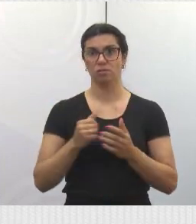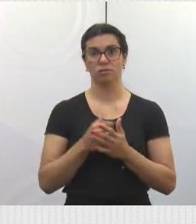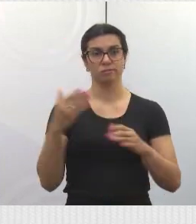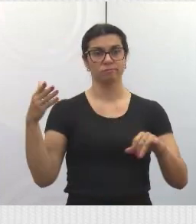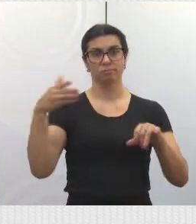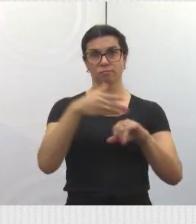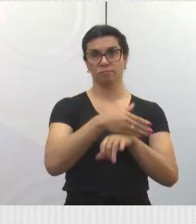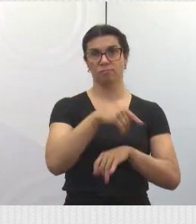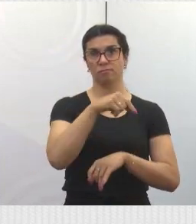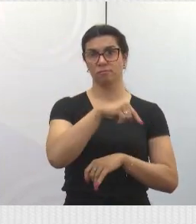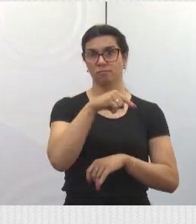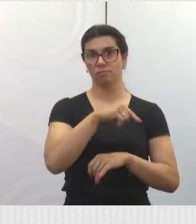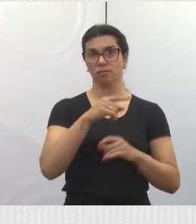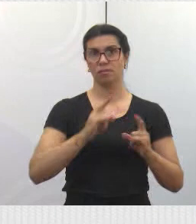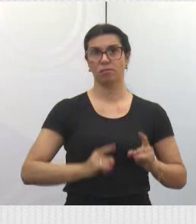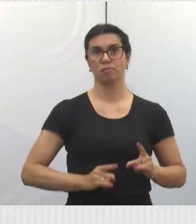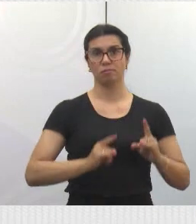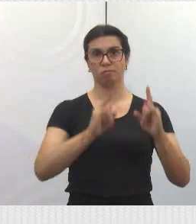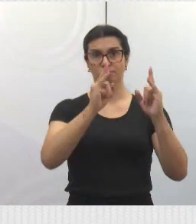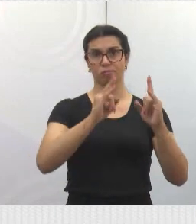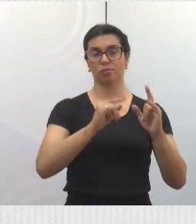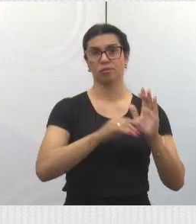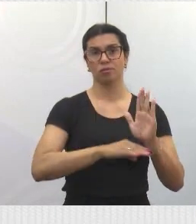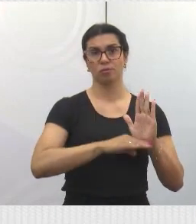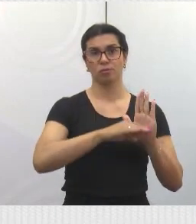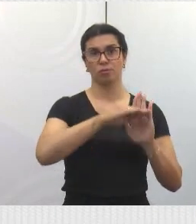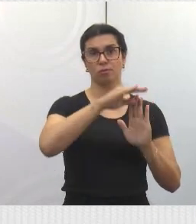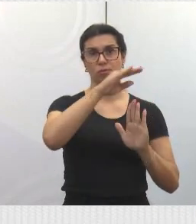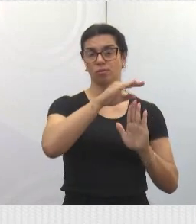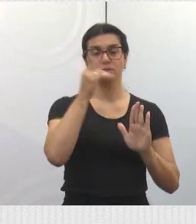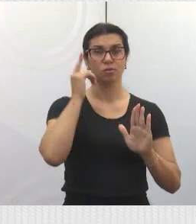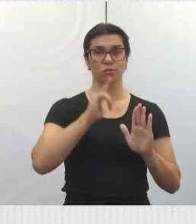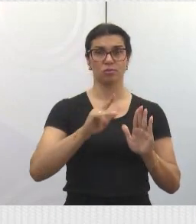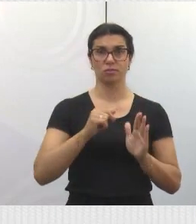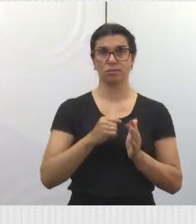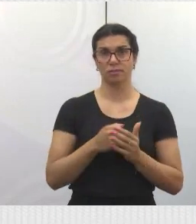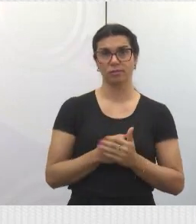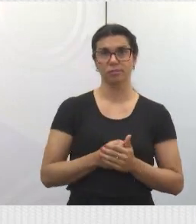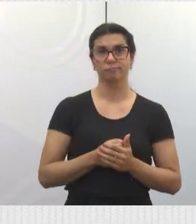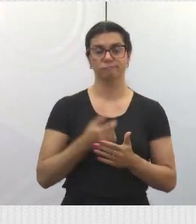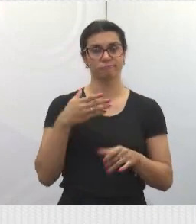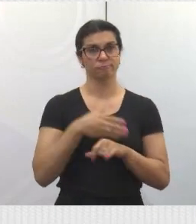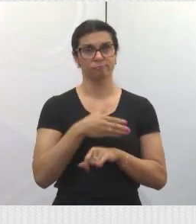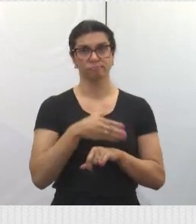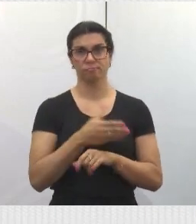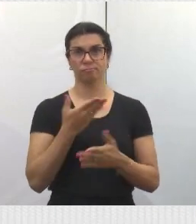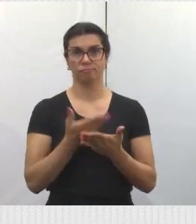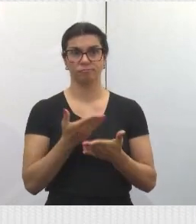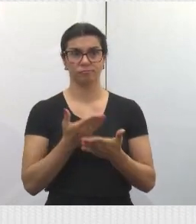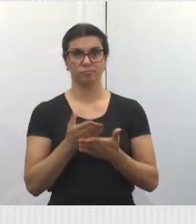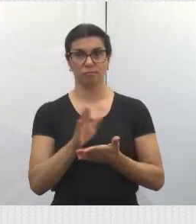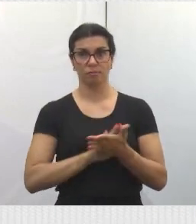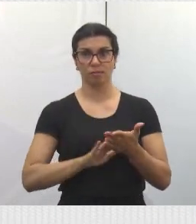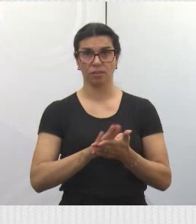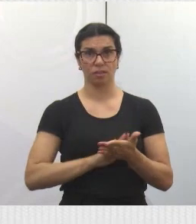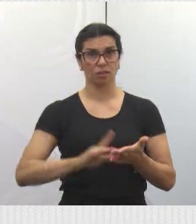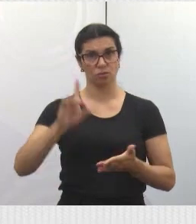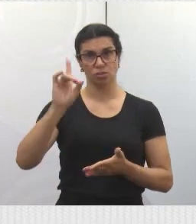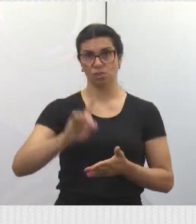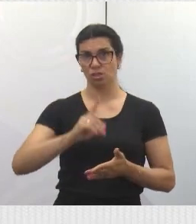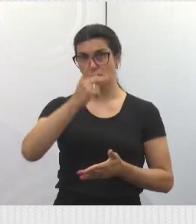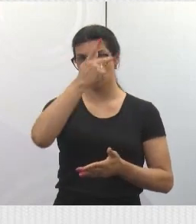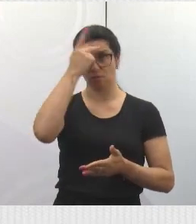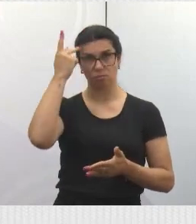poderem acessar o piso superior e, consequentemente, não participar das aulas. Aqui nós estamos violando o direito da